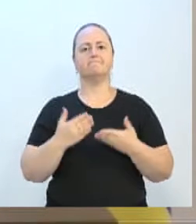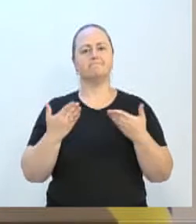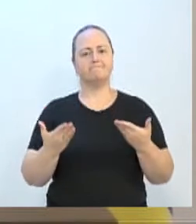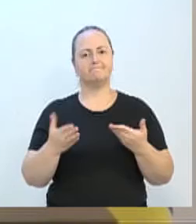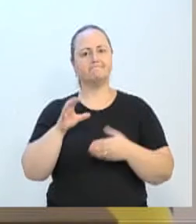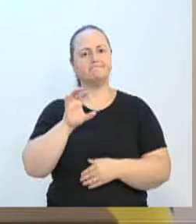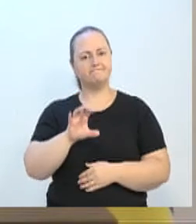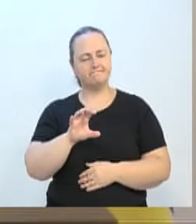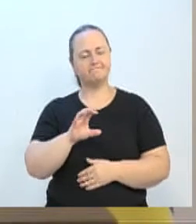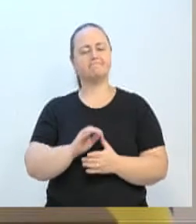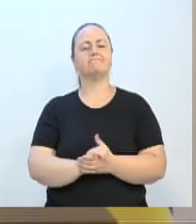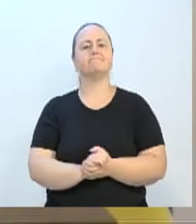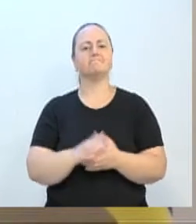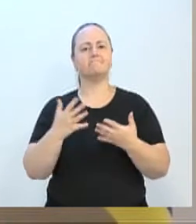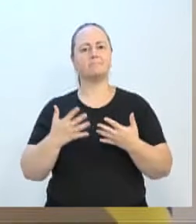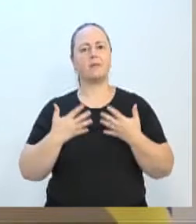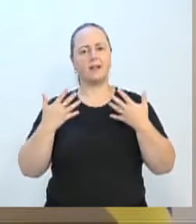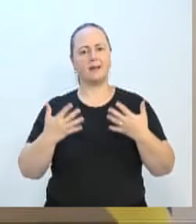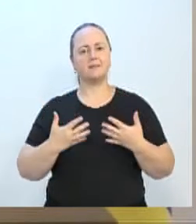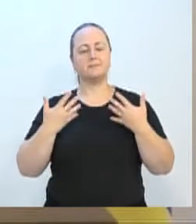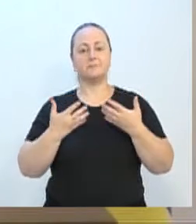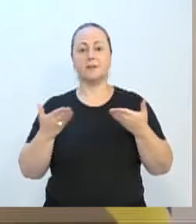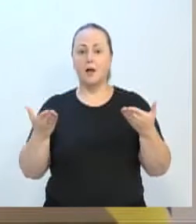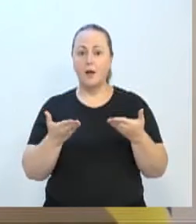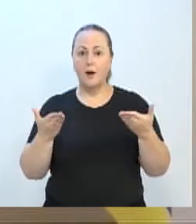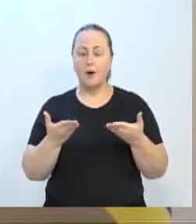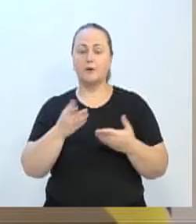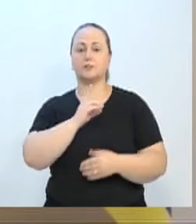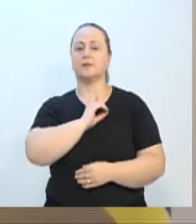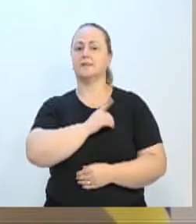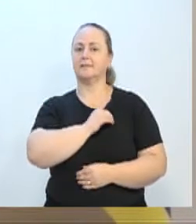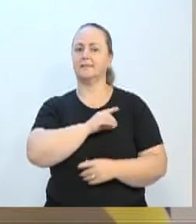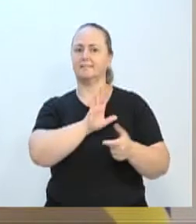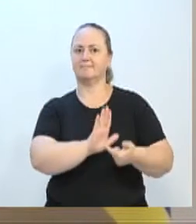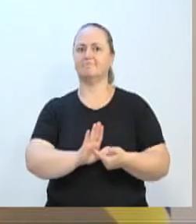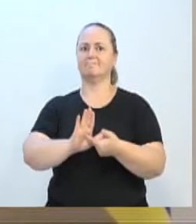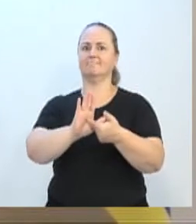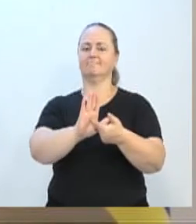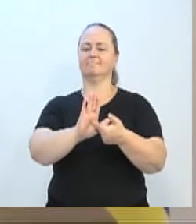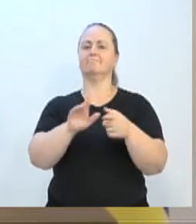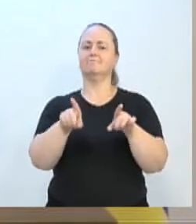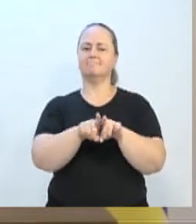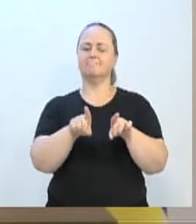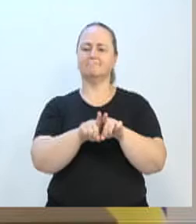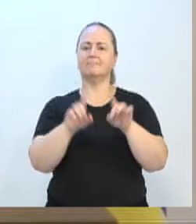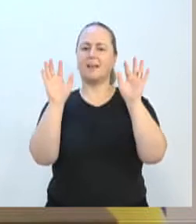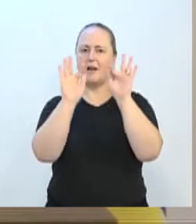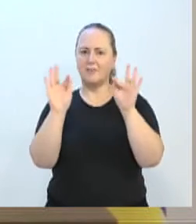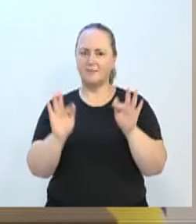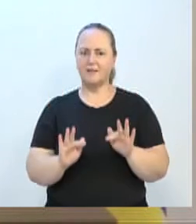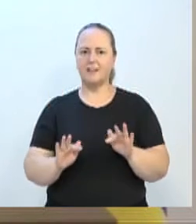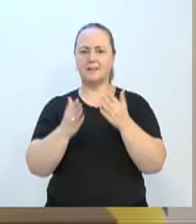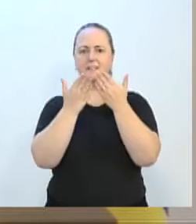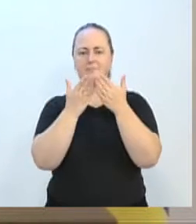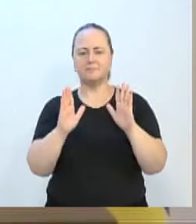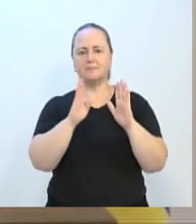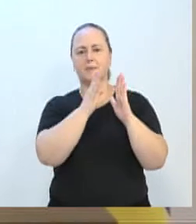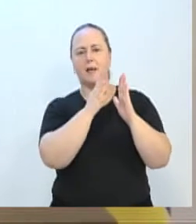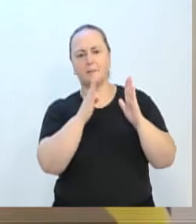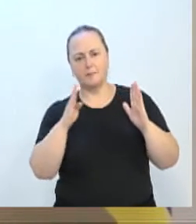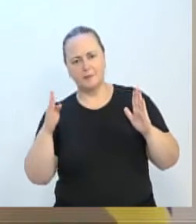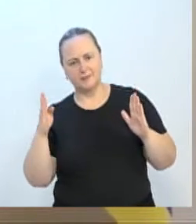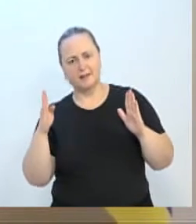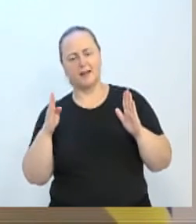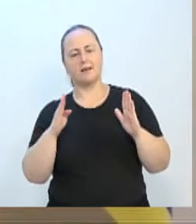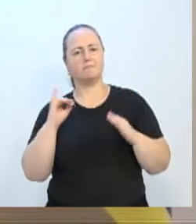Eu queria trazer a minha alegria nessa tarde com a questão da delegacia, queria trazer a minha felicidade em ver a reabertura da biblioteca, muito